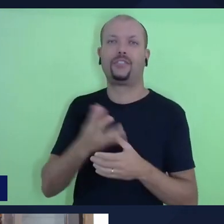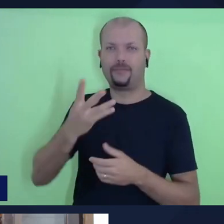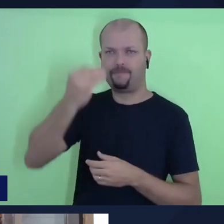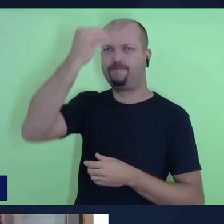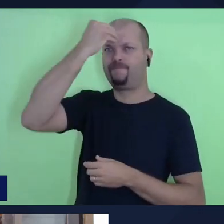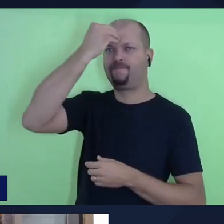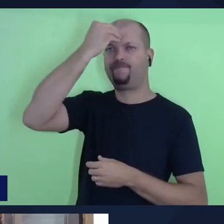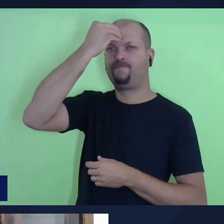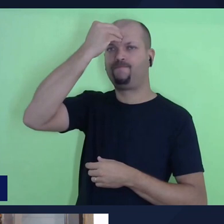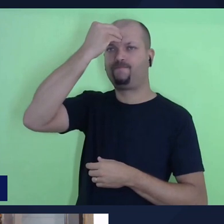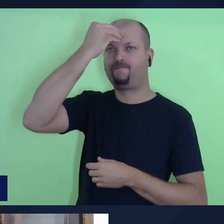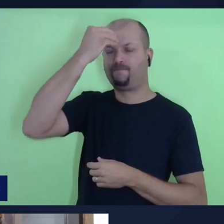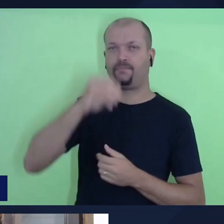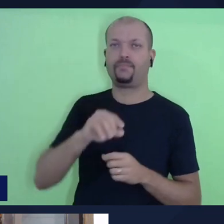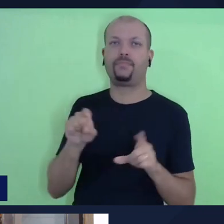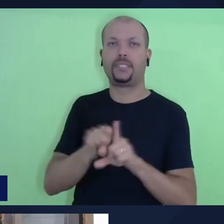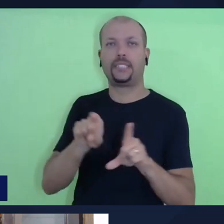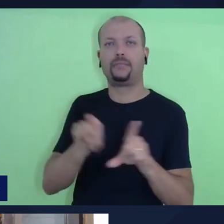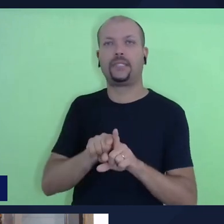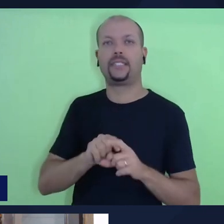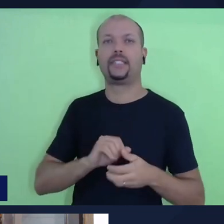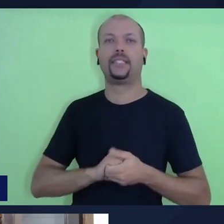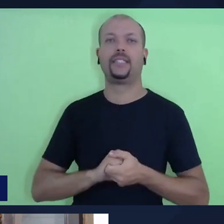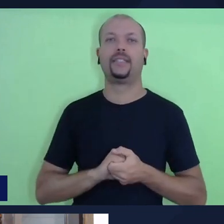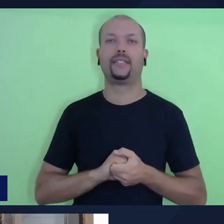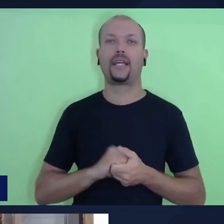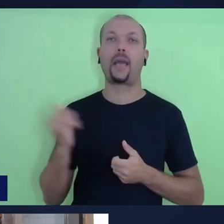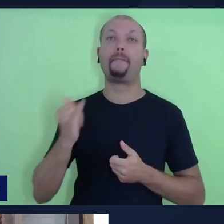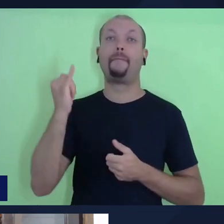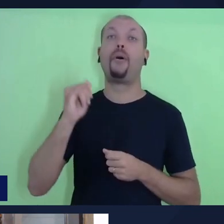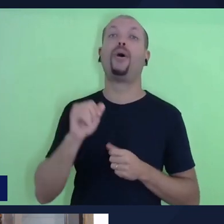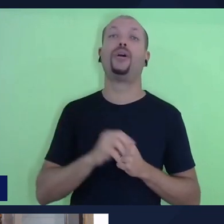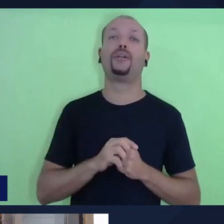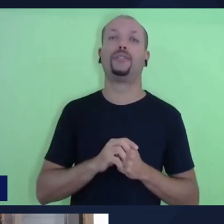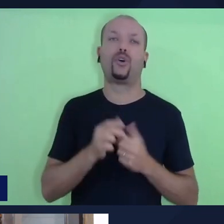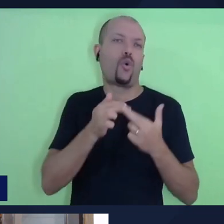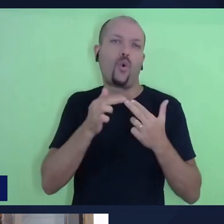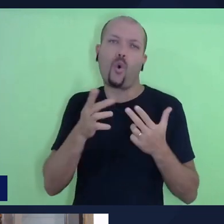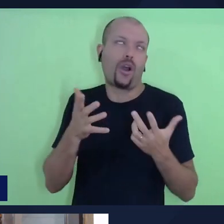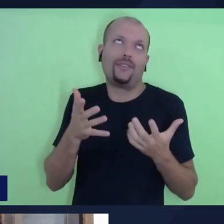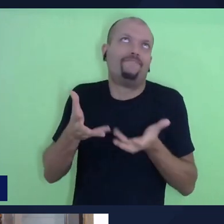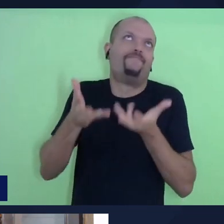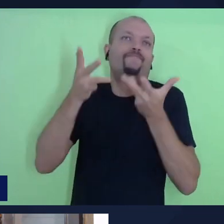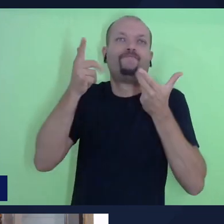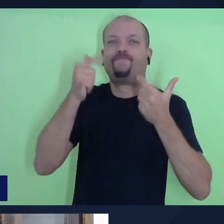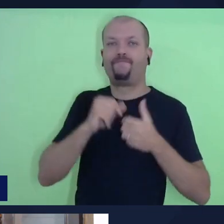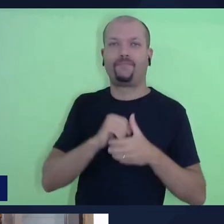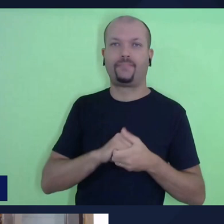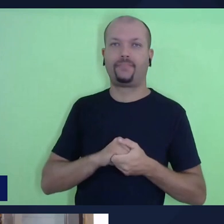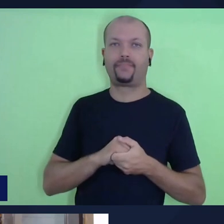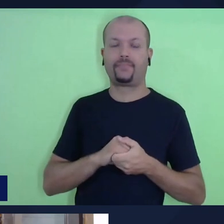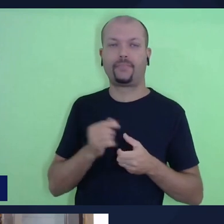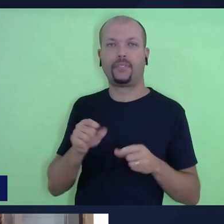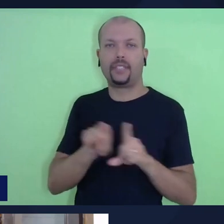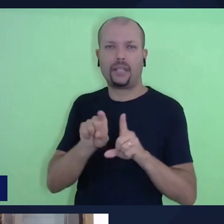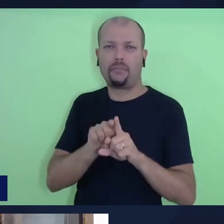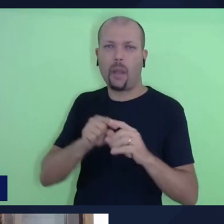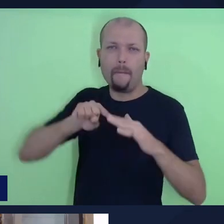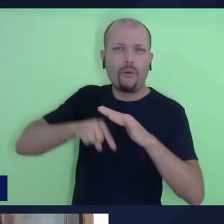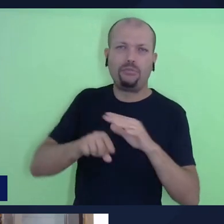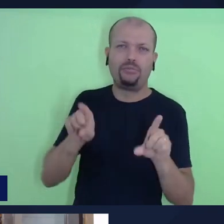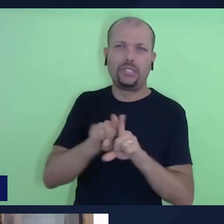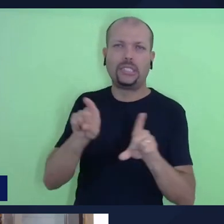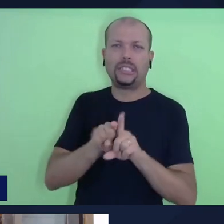conhecimentos que ele colocou aqui tão importantes, coisas tão essenciais e outras tão profundas,